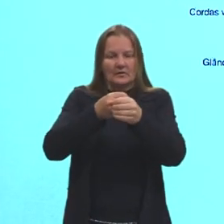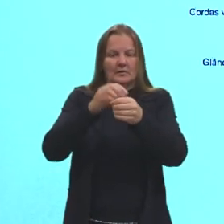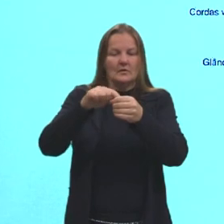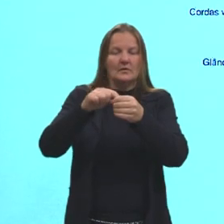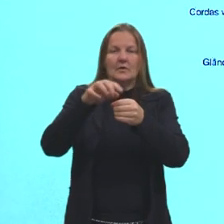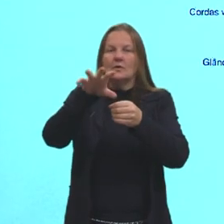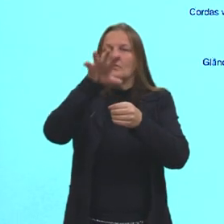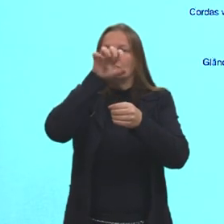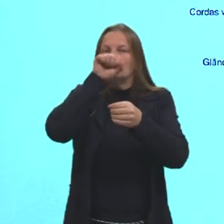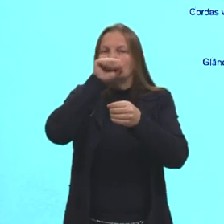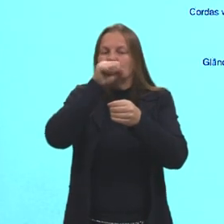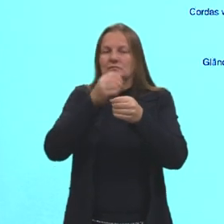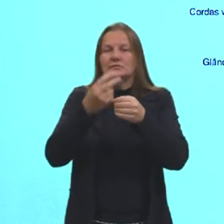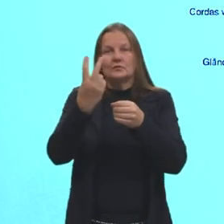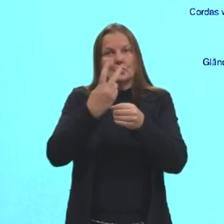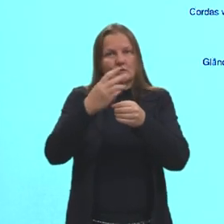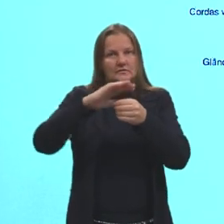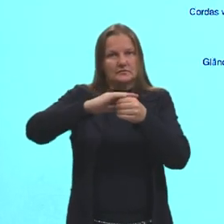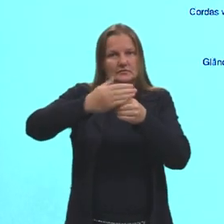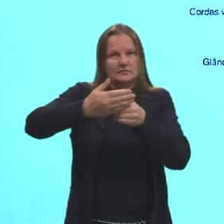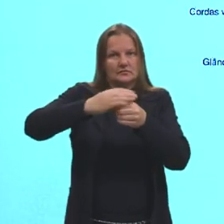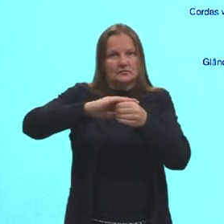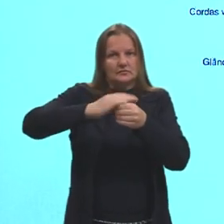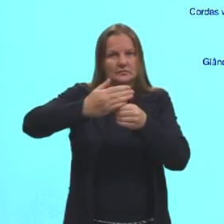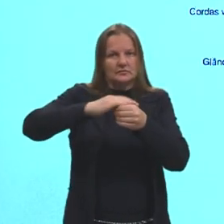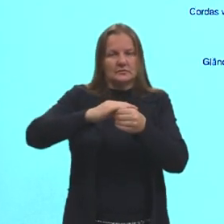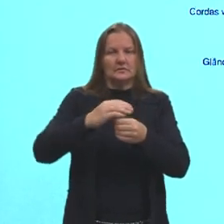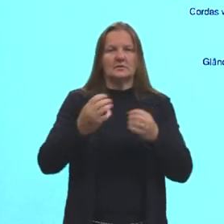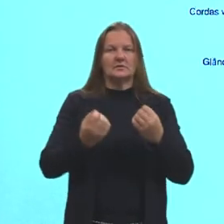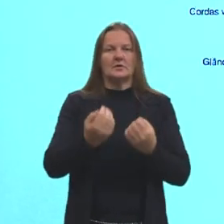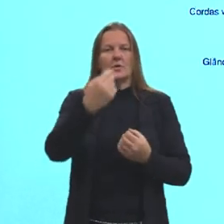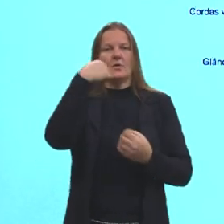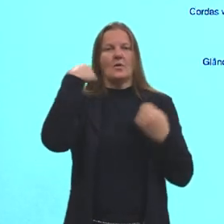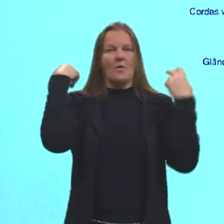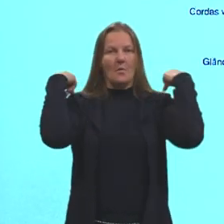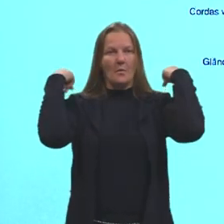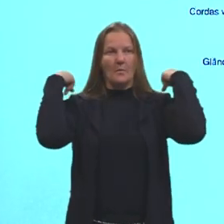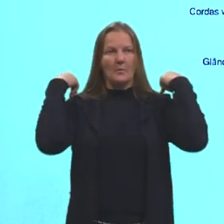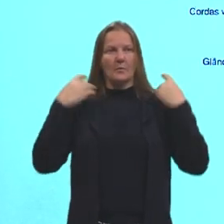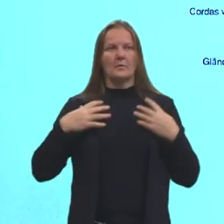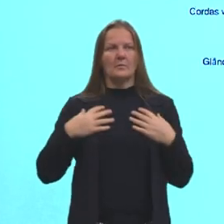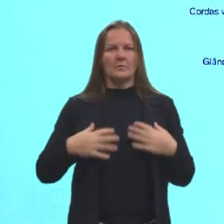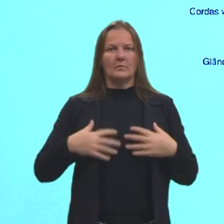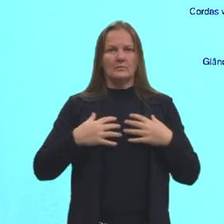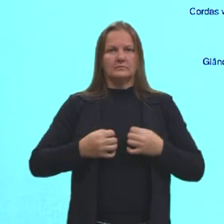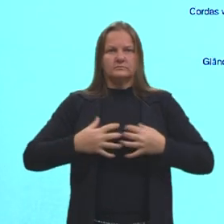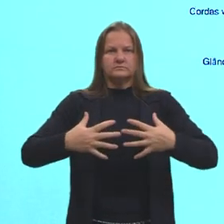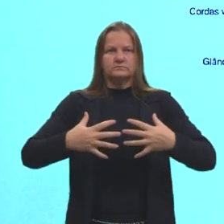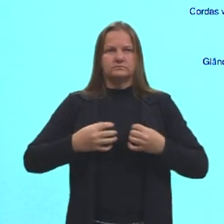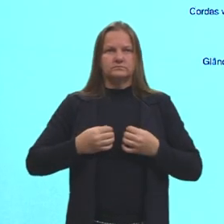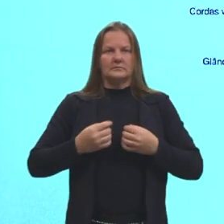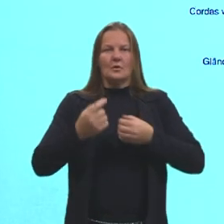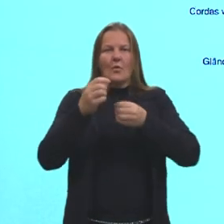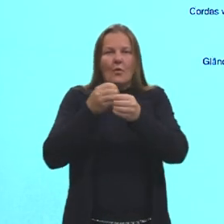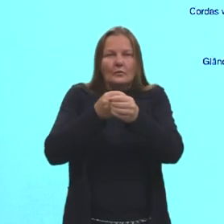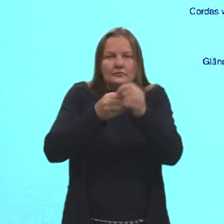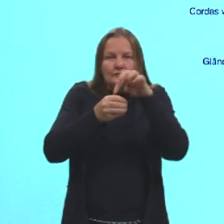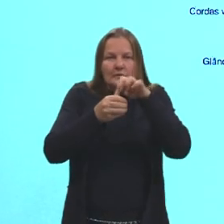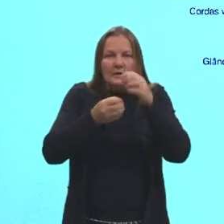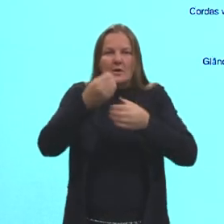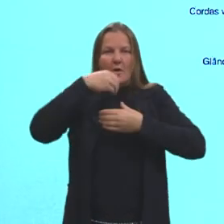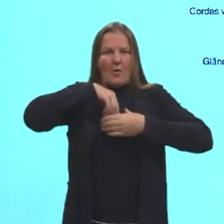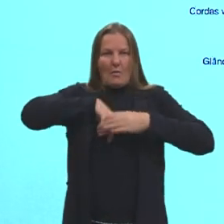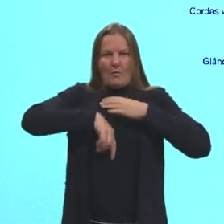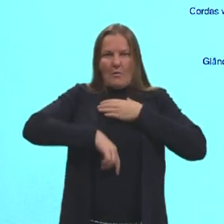aqui o ar. Aqui vai para os pulmões, aqui vai para os pulmões, e aqui vai para o estômago. Aqui, ó, vocês